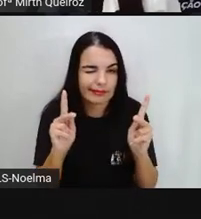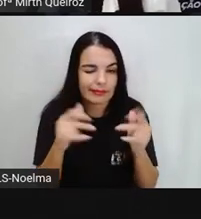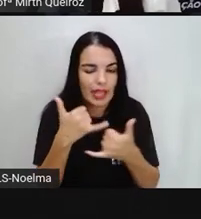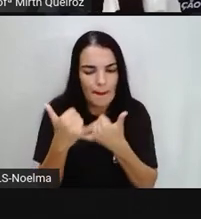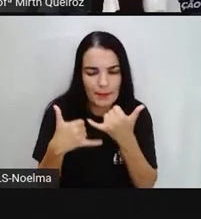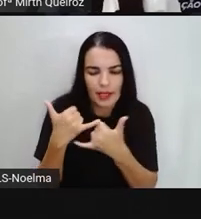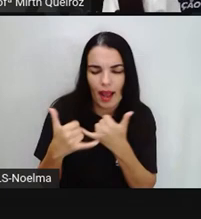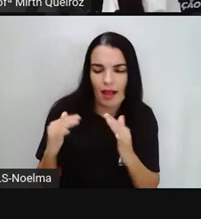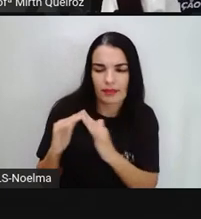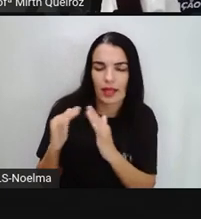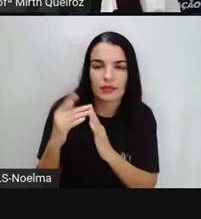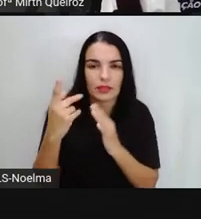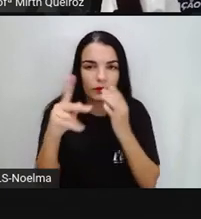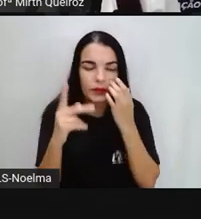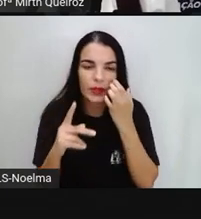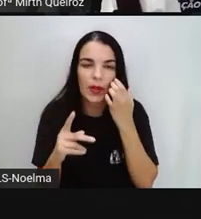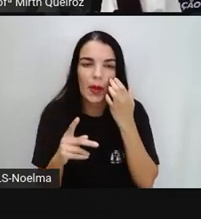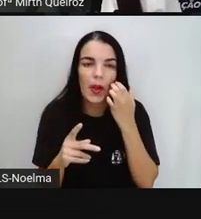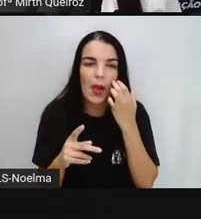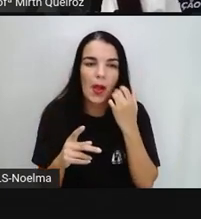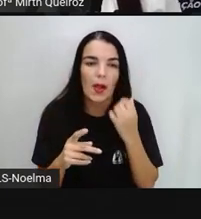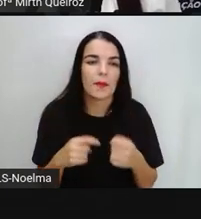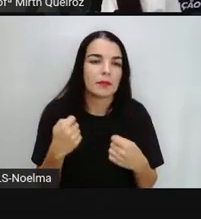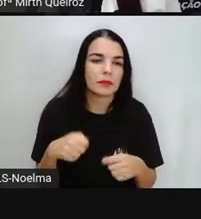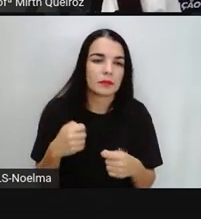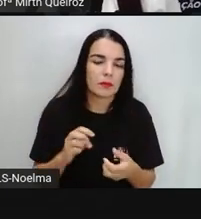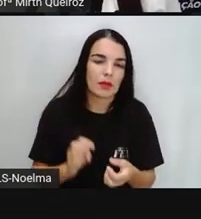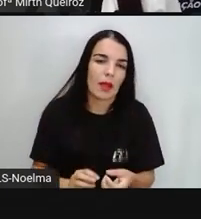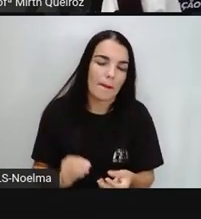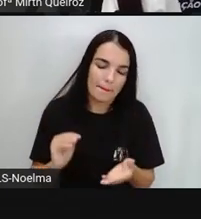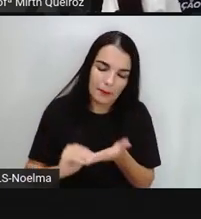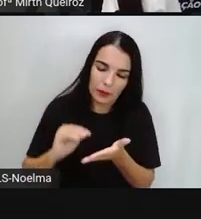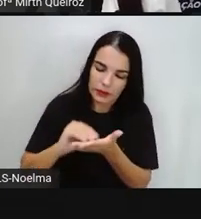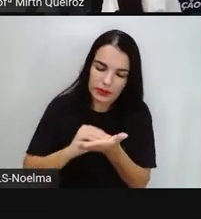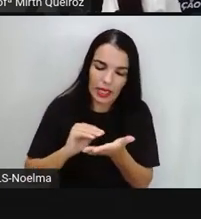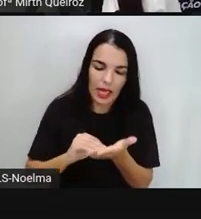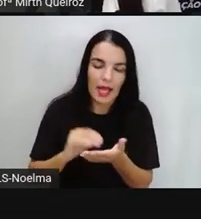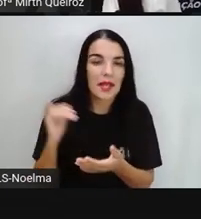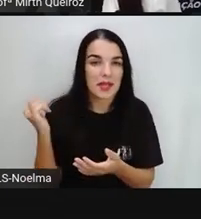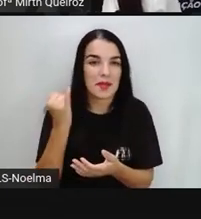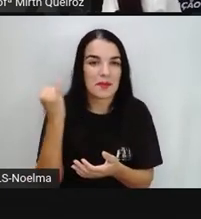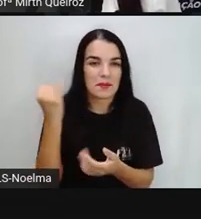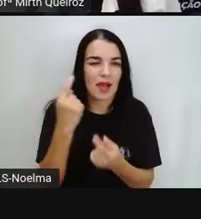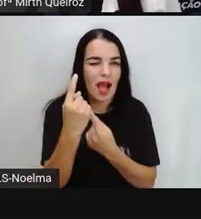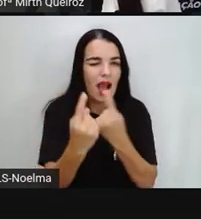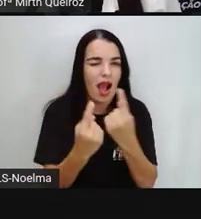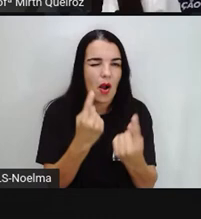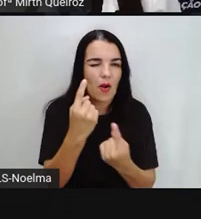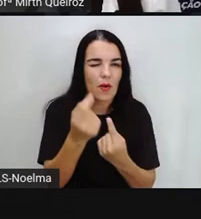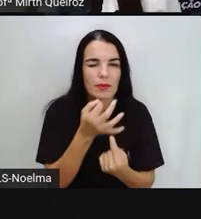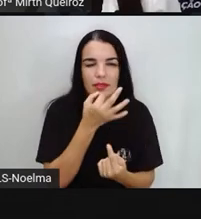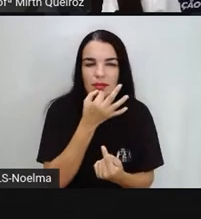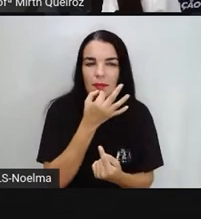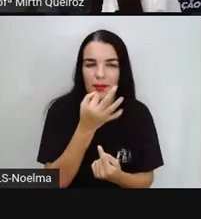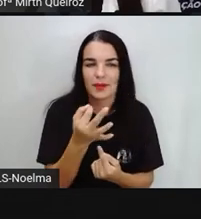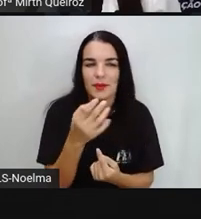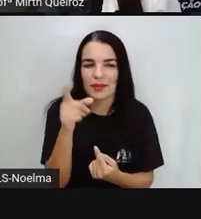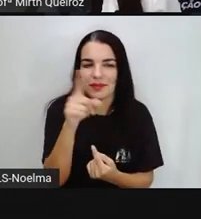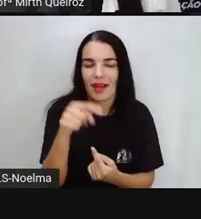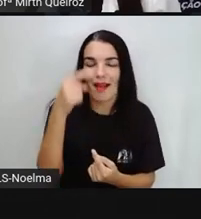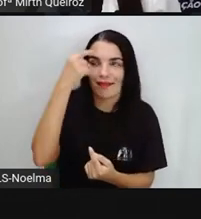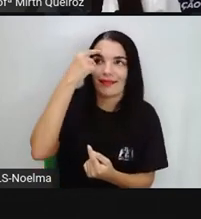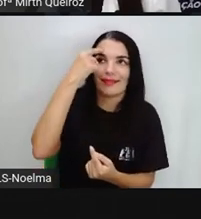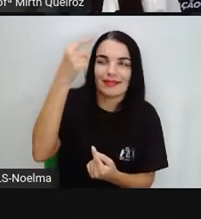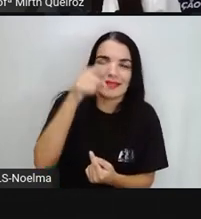Brincar aí na casa de vocês um pouquinho de tangrã. E essas aqui são algumas das ideias que vocês podem